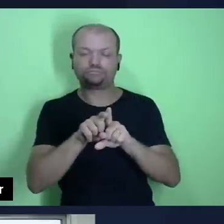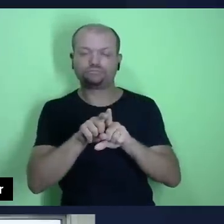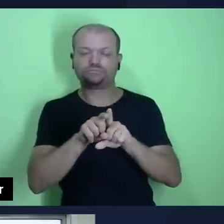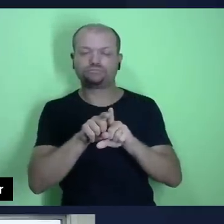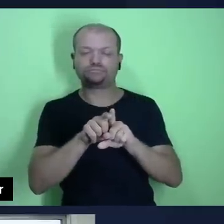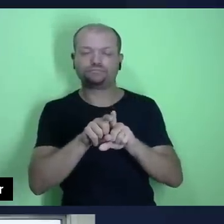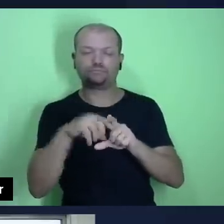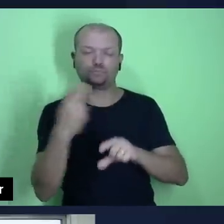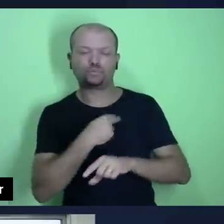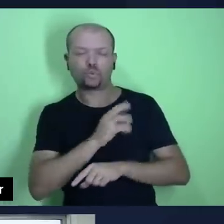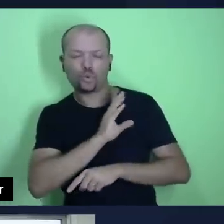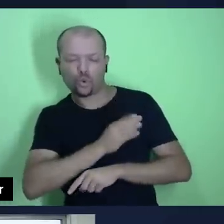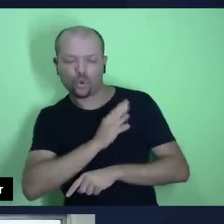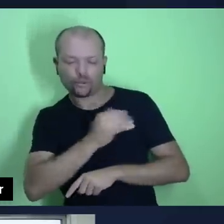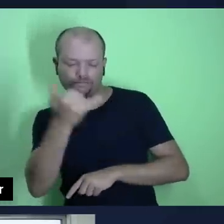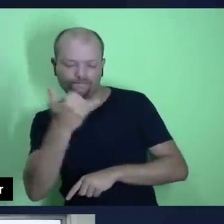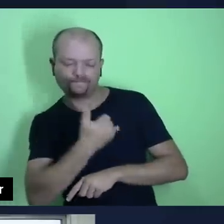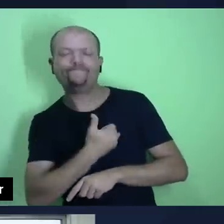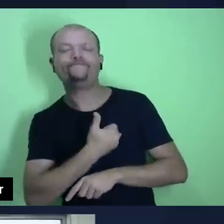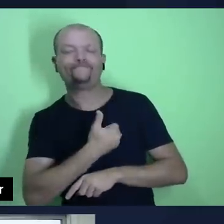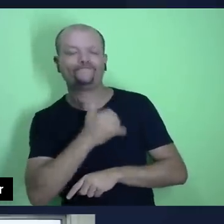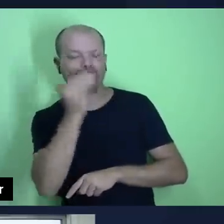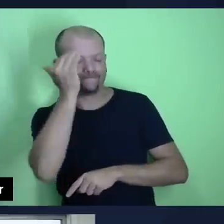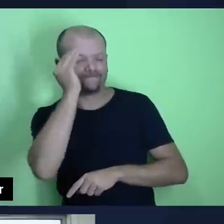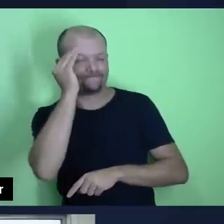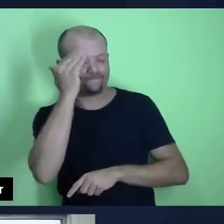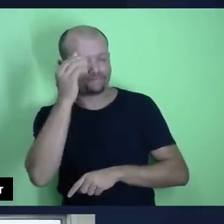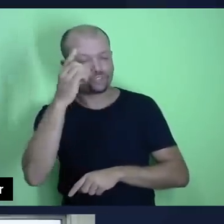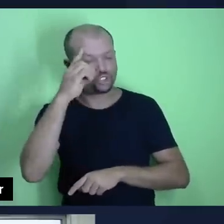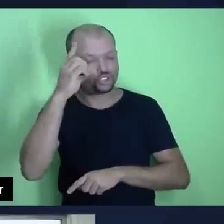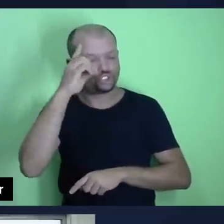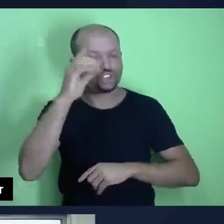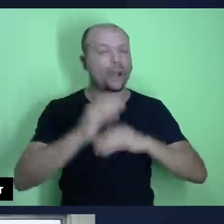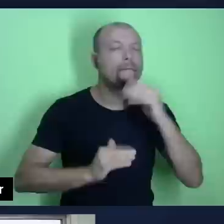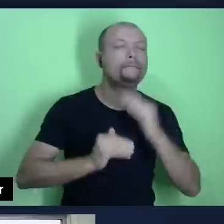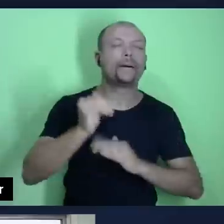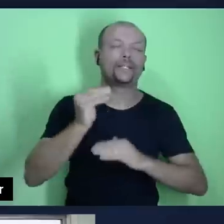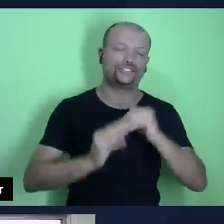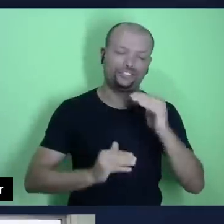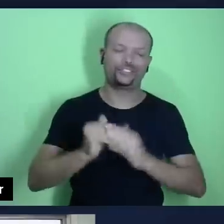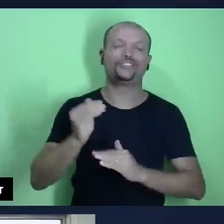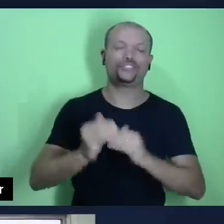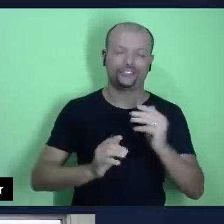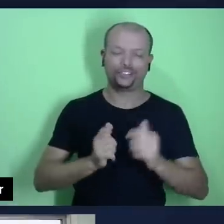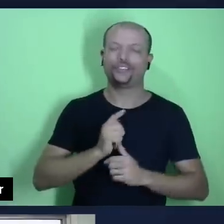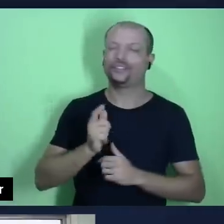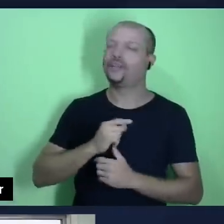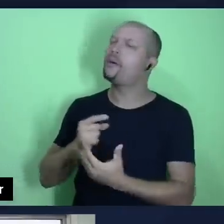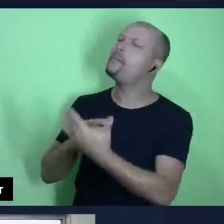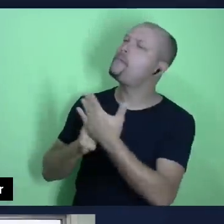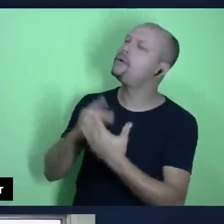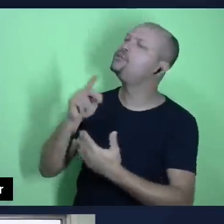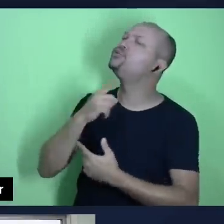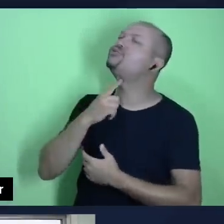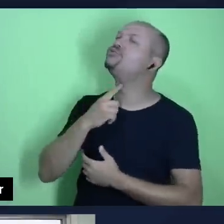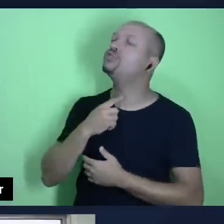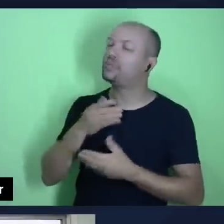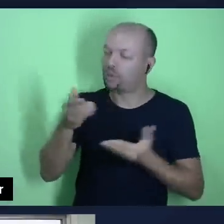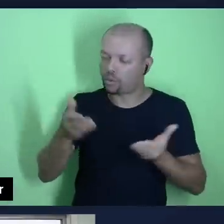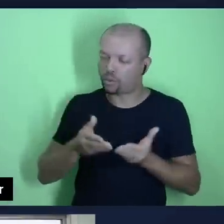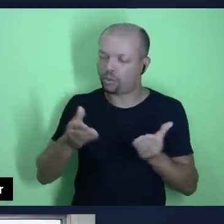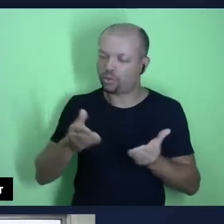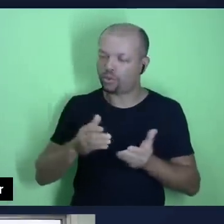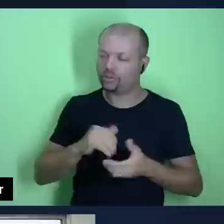coração, a fim de que possamos praticar segundo a sua santa vontade. Revela-nos a tua vontade, neste momento,